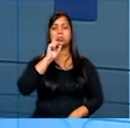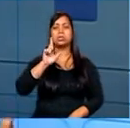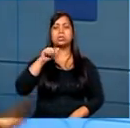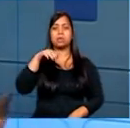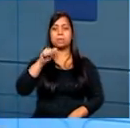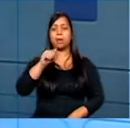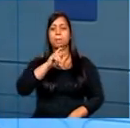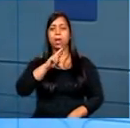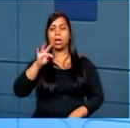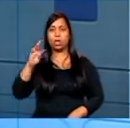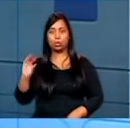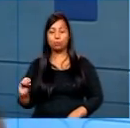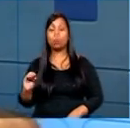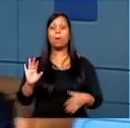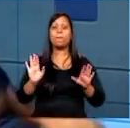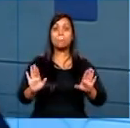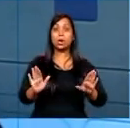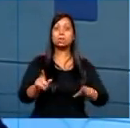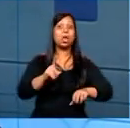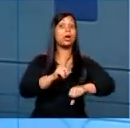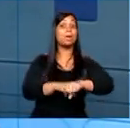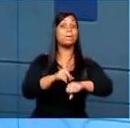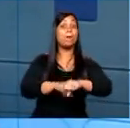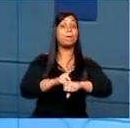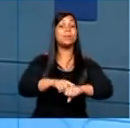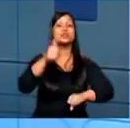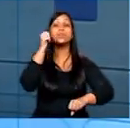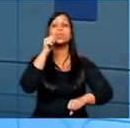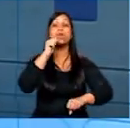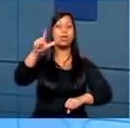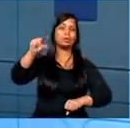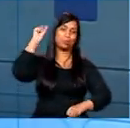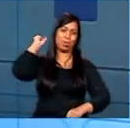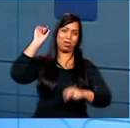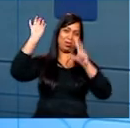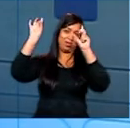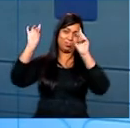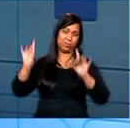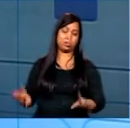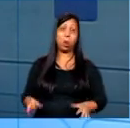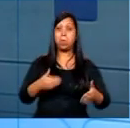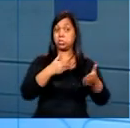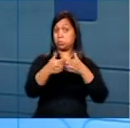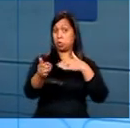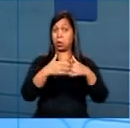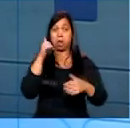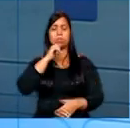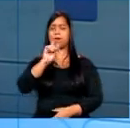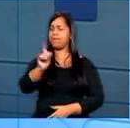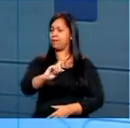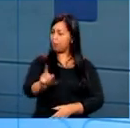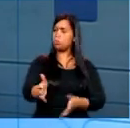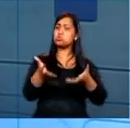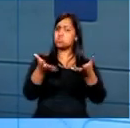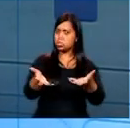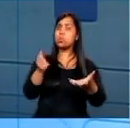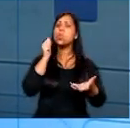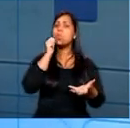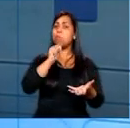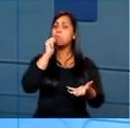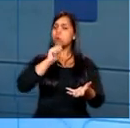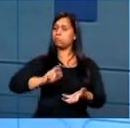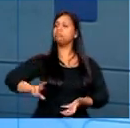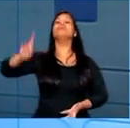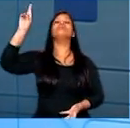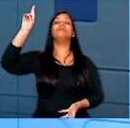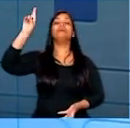o Lima Barreto e tal, mas a gente achou que era um momento de homenagear uma mulher, mas não qualquer mulher também. A gente queria uma mulher que